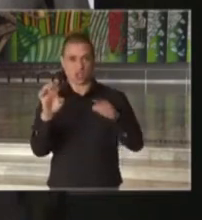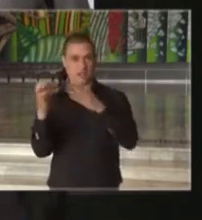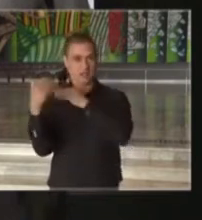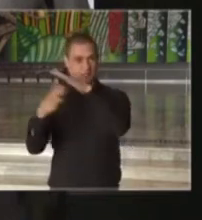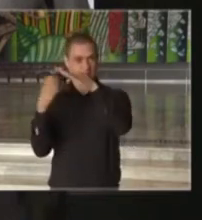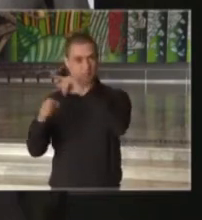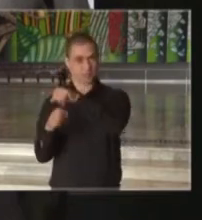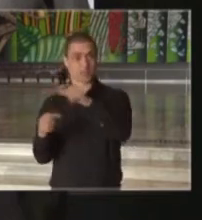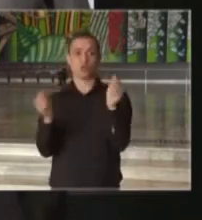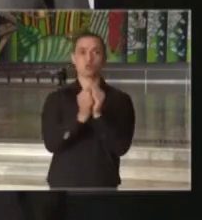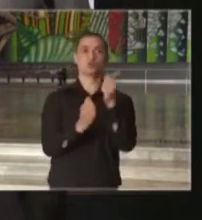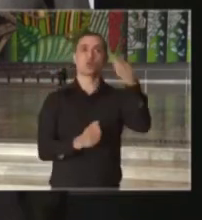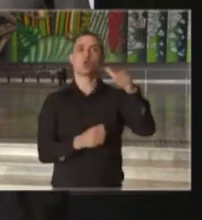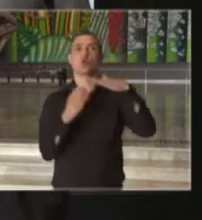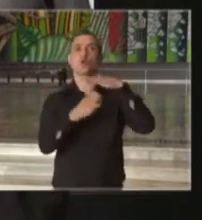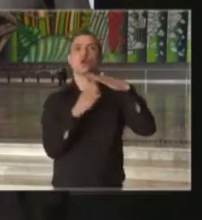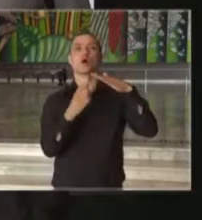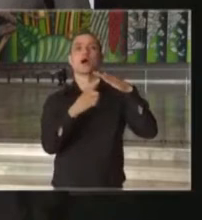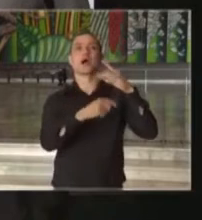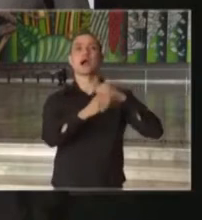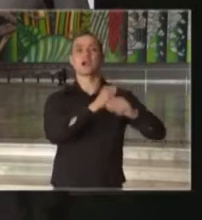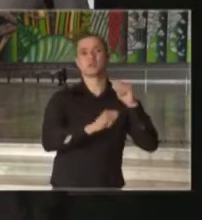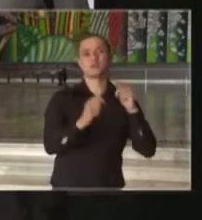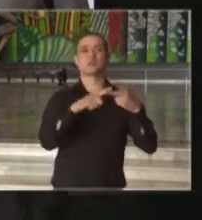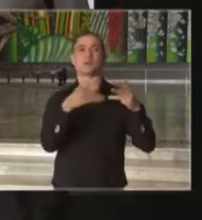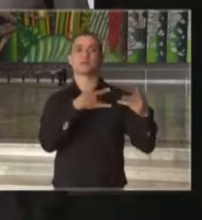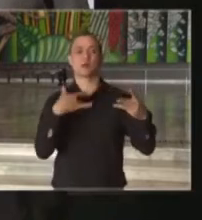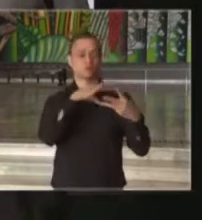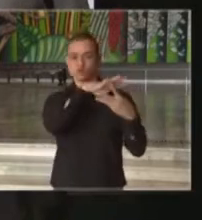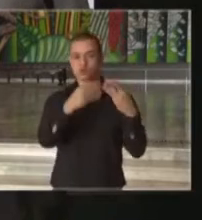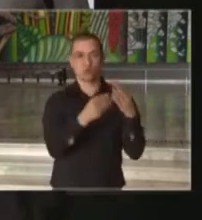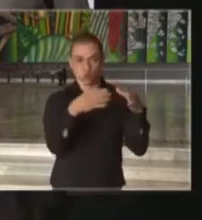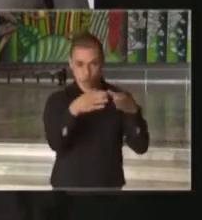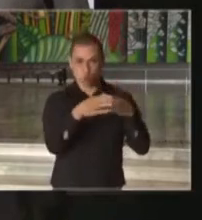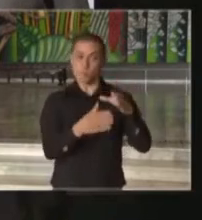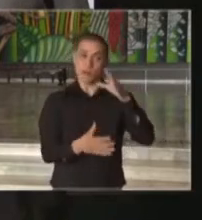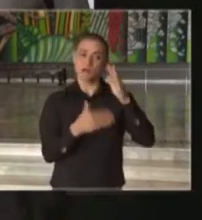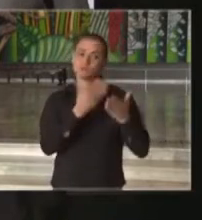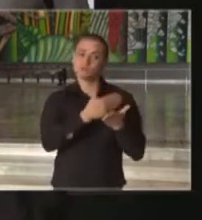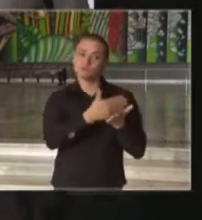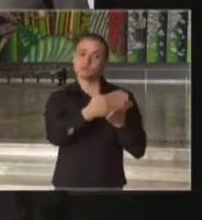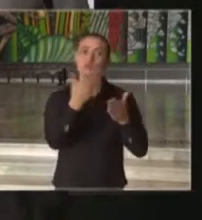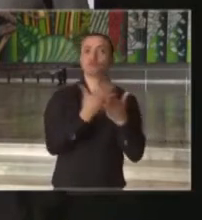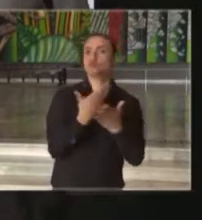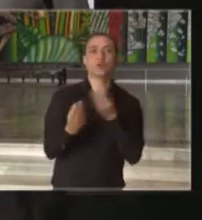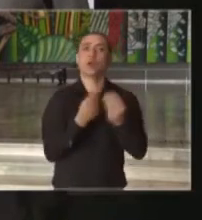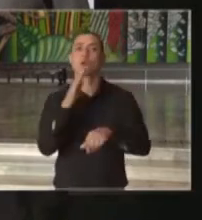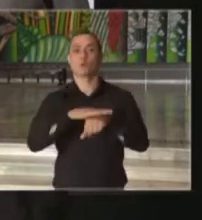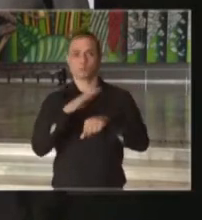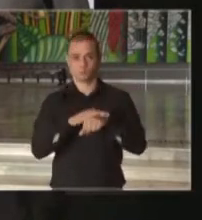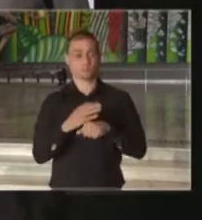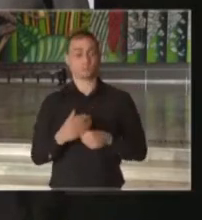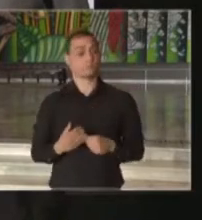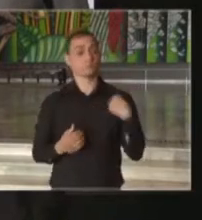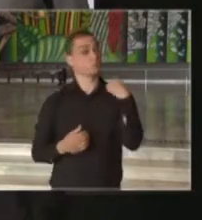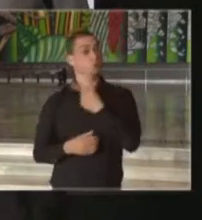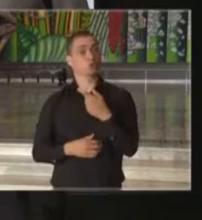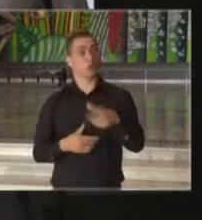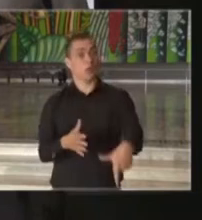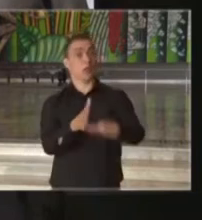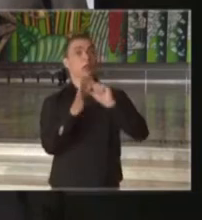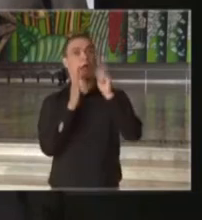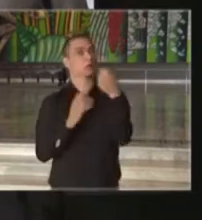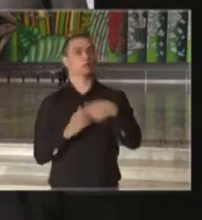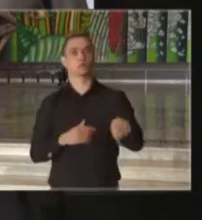pela área econômica e a área de saúde do estado de São Paulo, para adotar as medidas corretas. Aqui nós não precipitamos